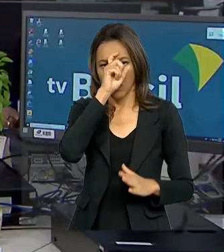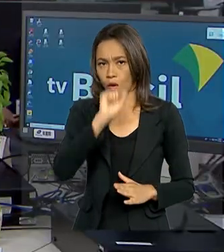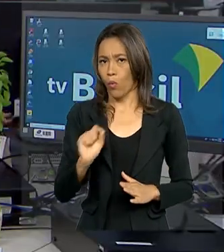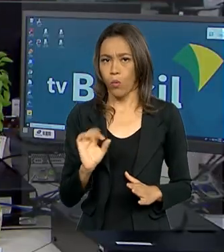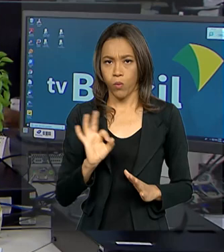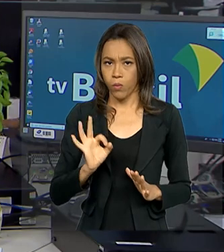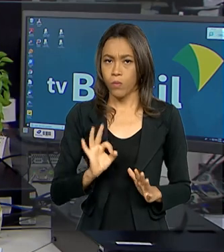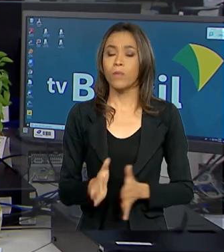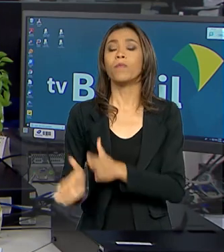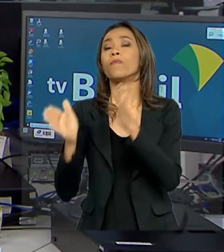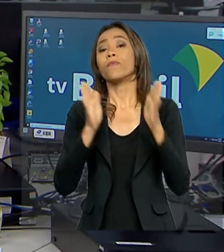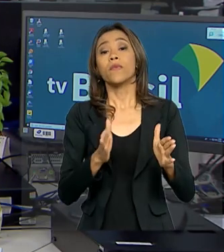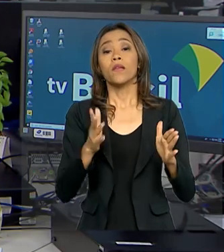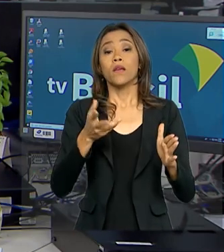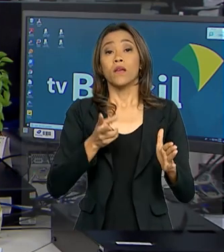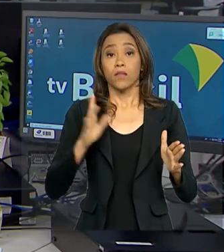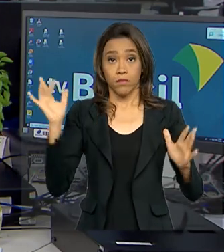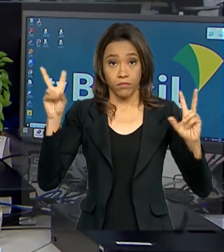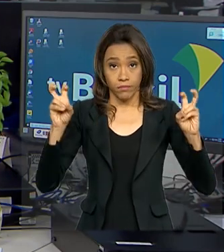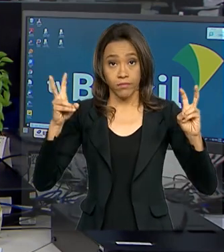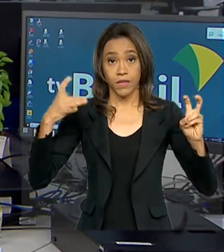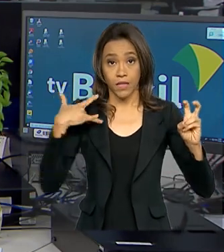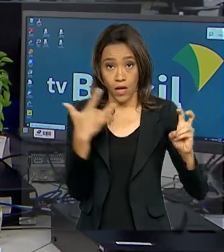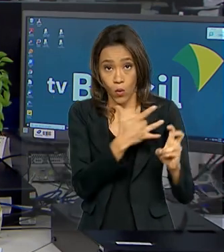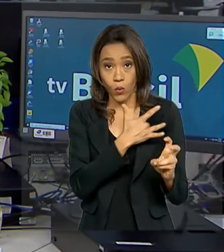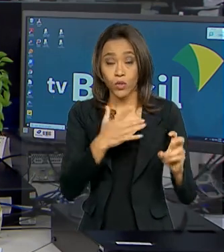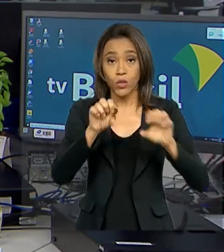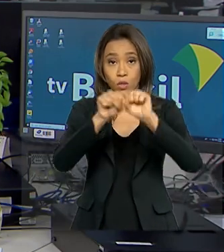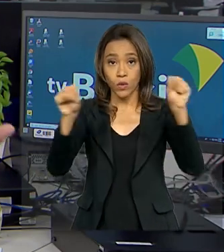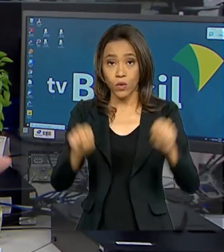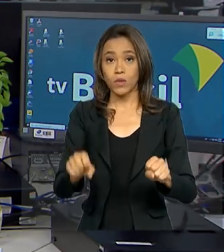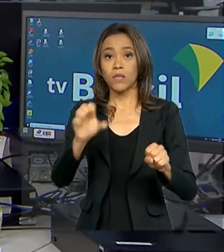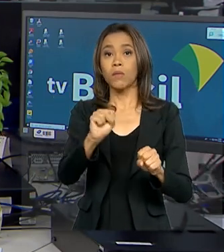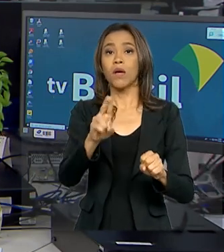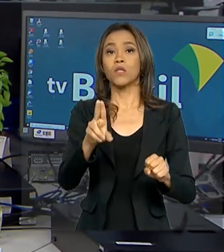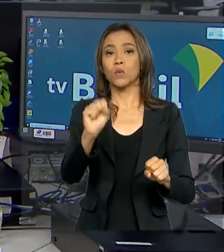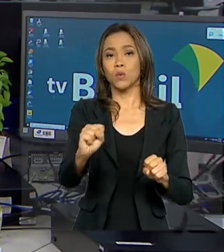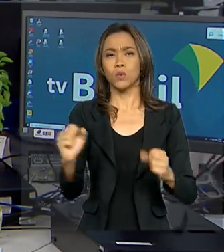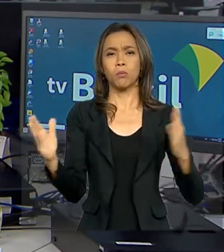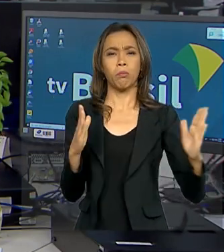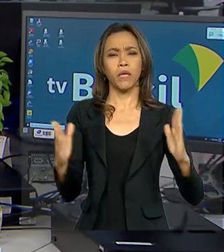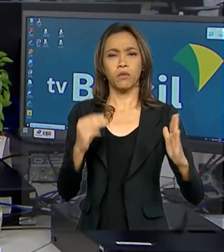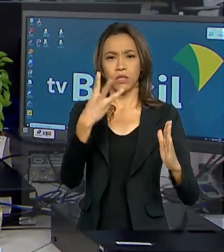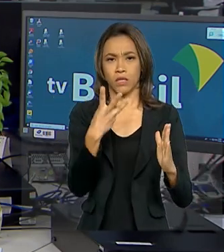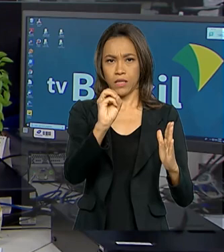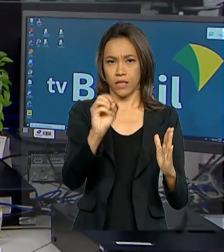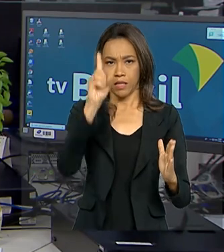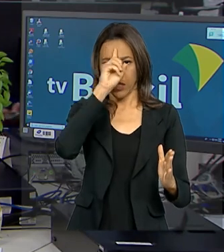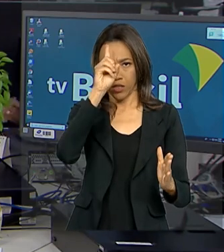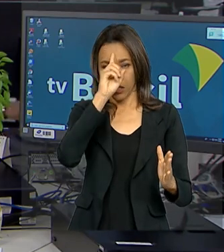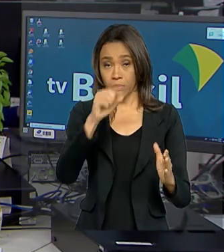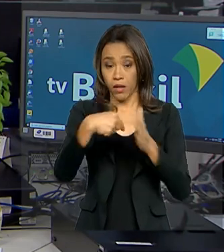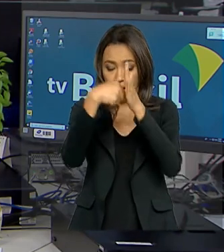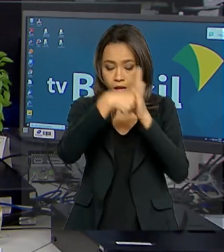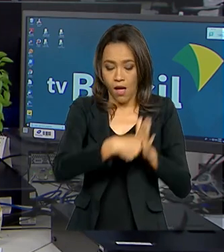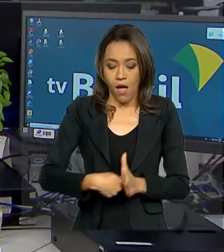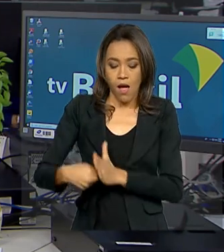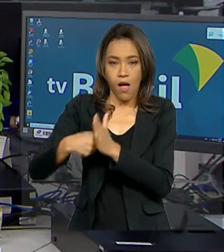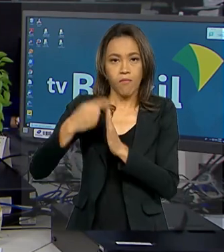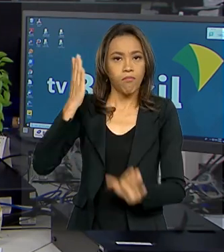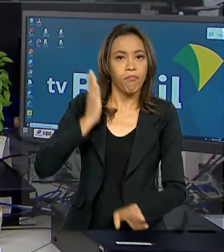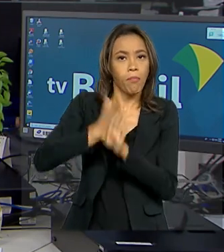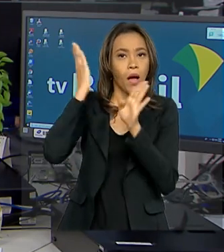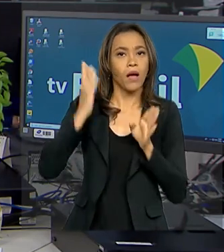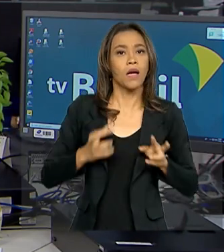ainda falando em saúde, a partir de agora, o SUS passa a ter um prazo de até 30 dias para realizar exames de diagnóstico de